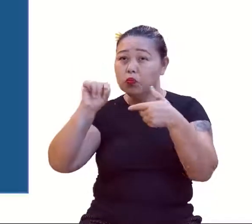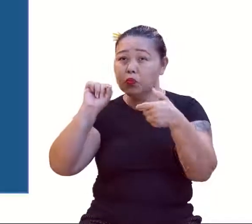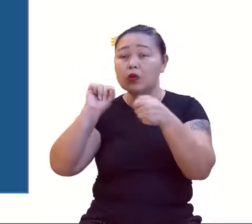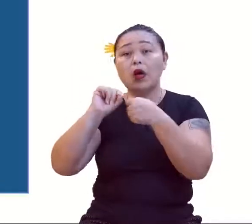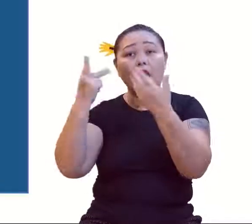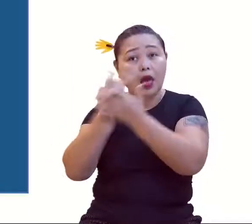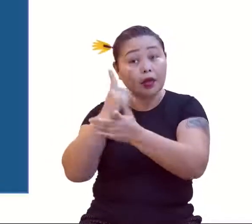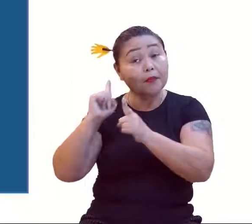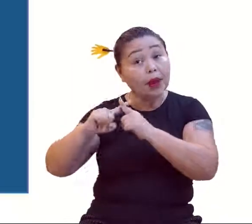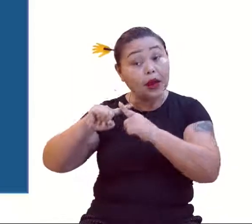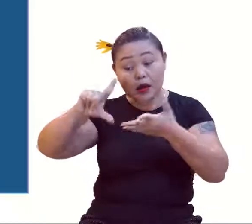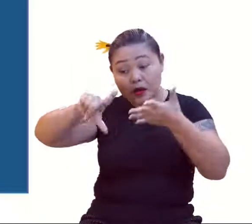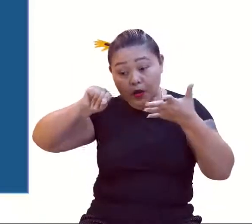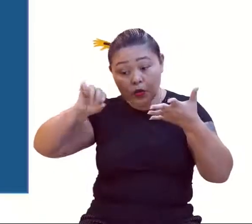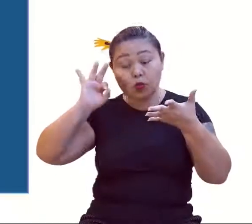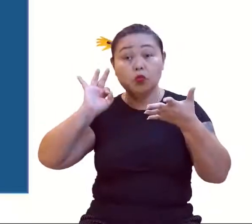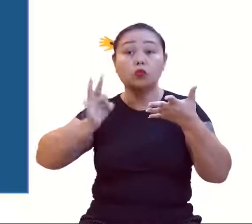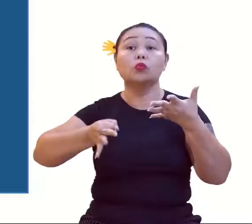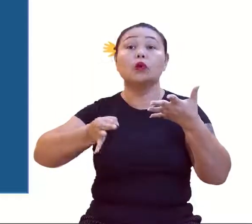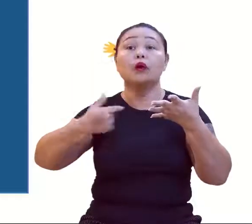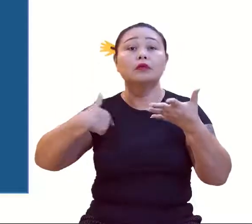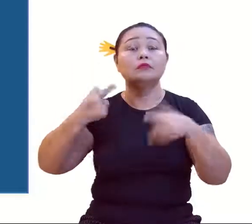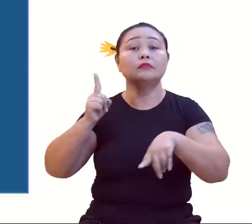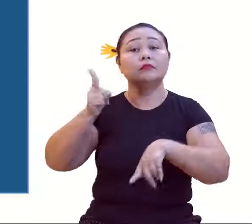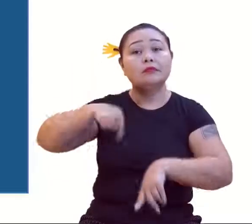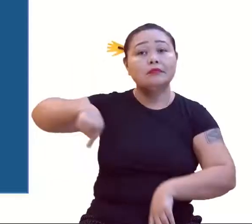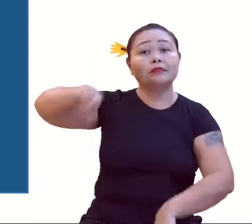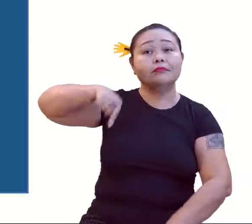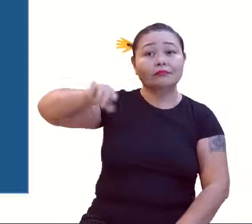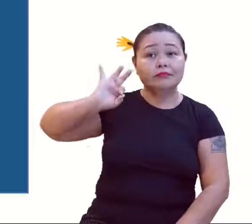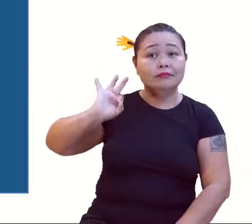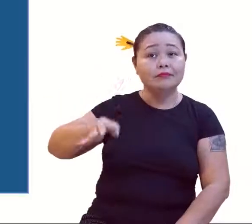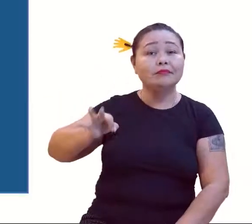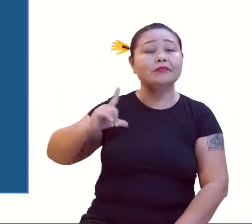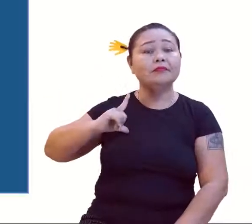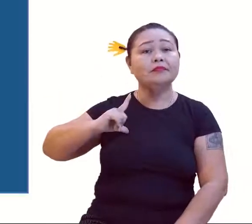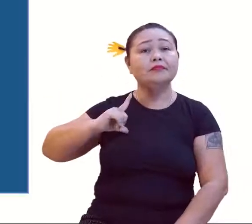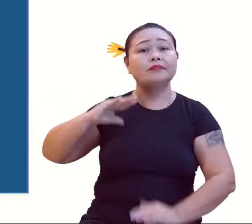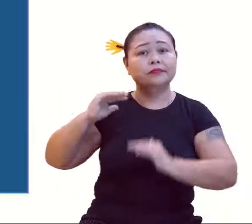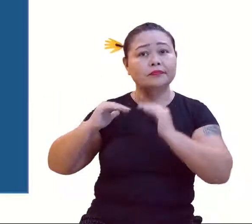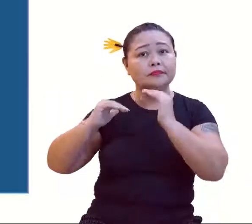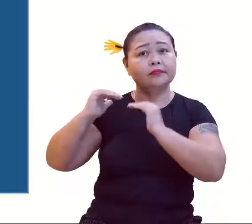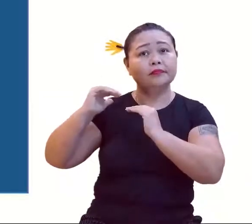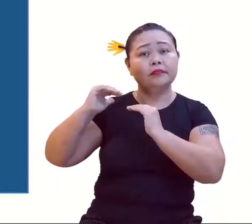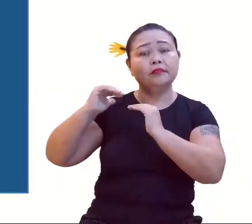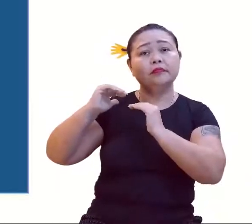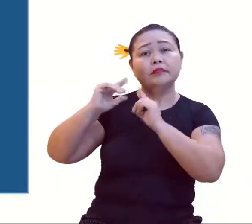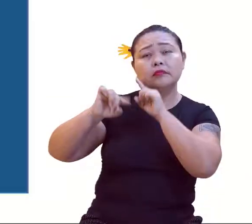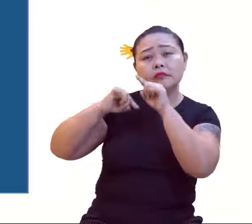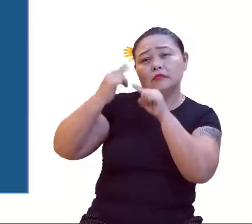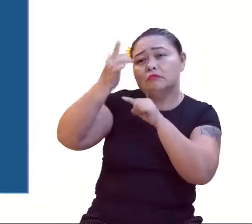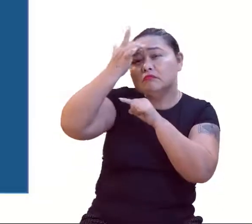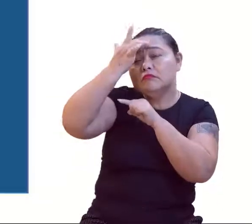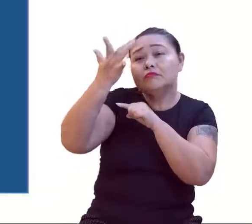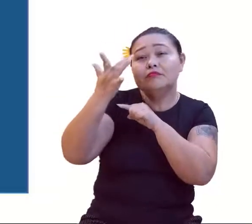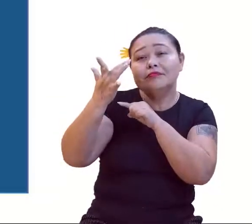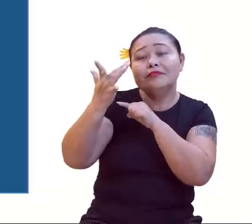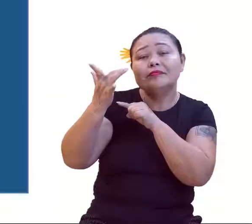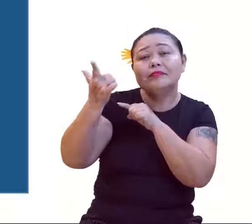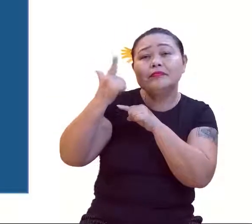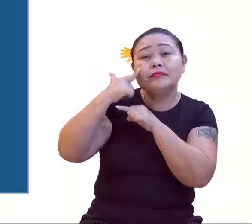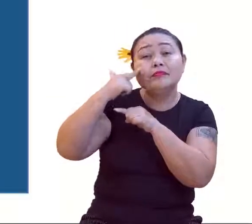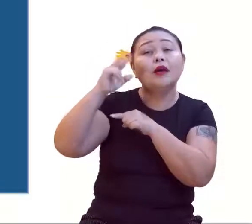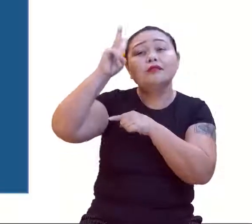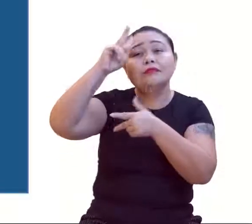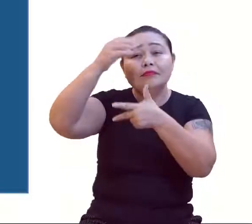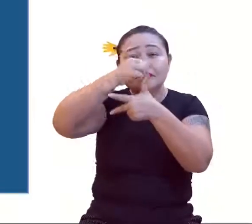que é isso que nos interessa, que nos importa. E aí, essa daqui deu uma quebradinha, né? Ele jogou uma bem fácil e aí me lembrou o Enem, que